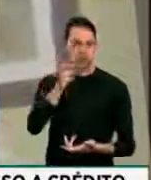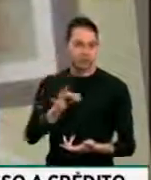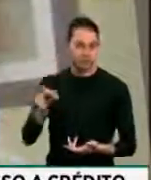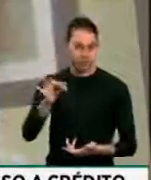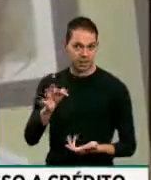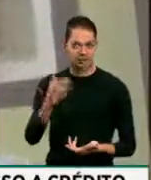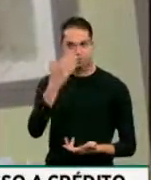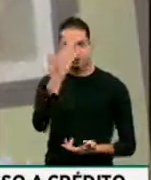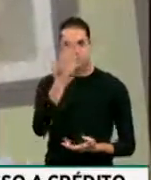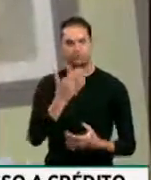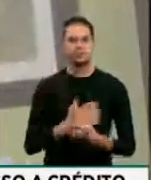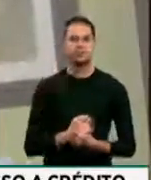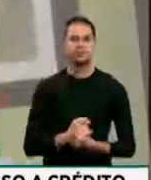Muito obrigada, senhor presidente.